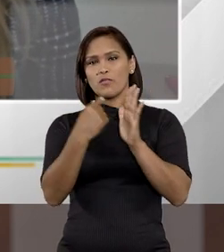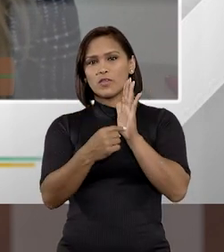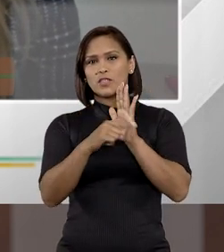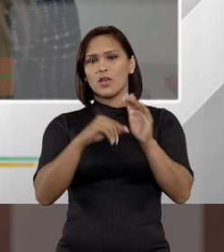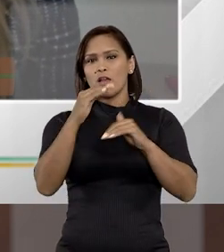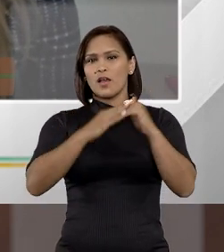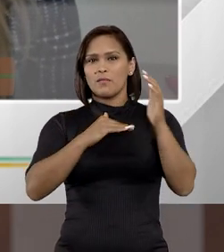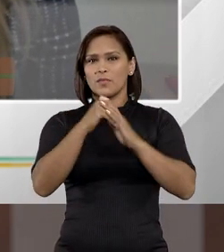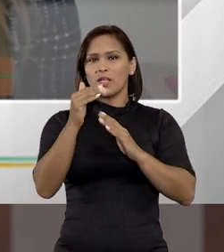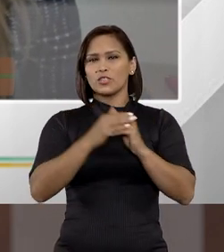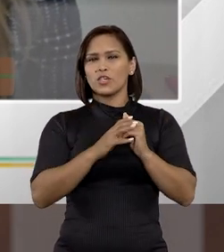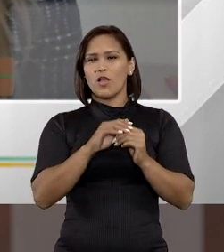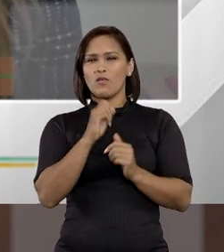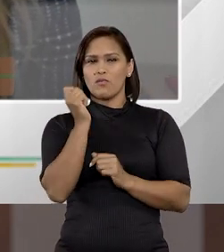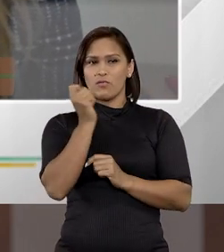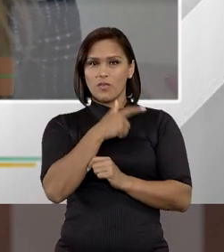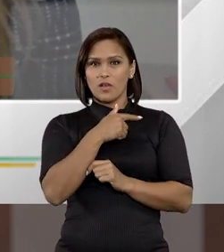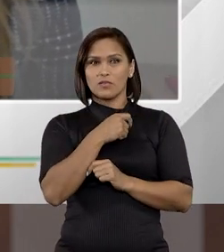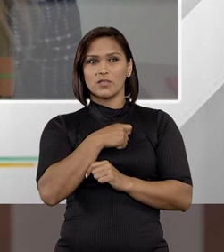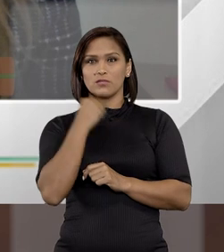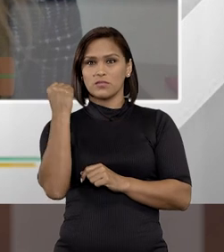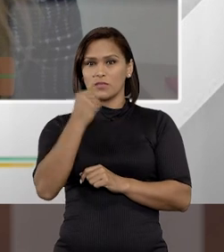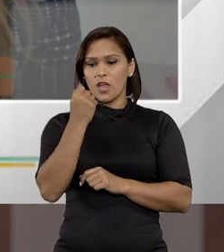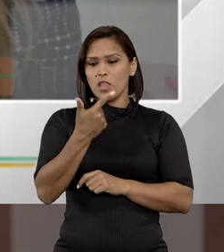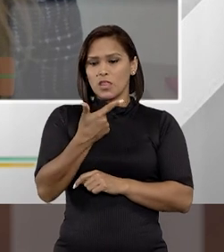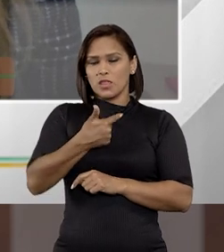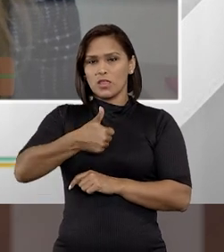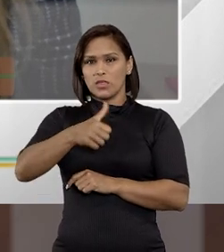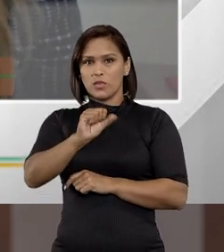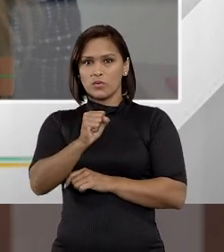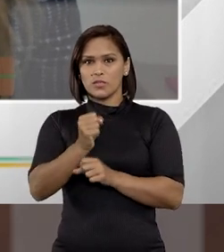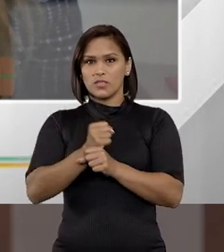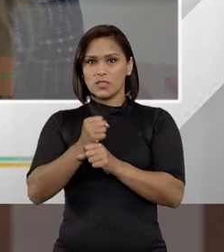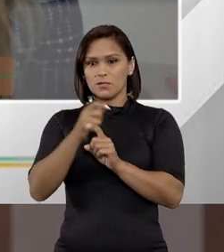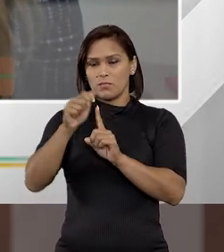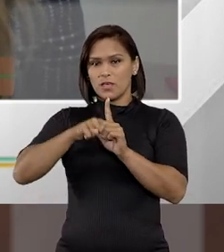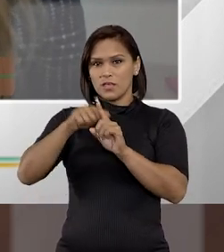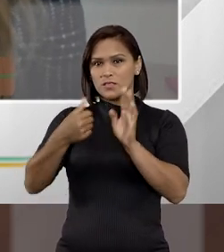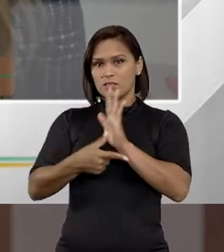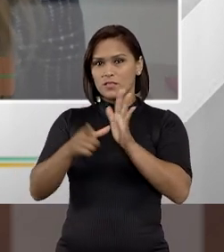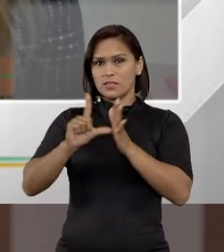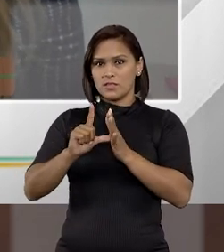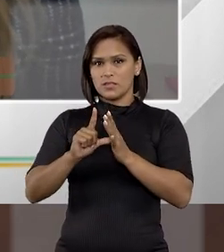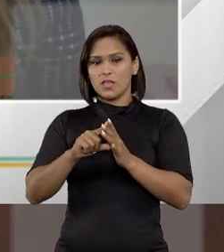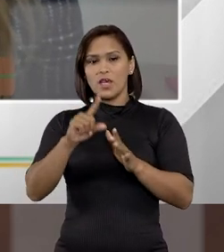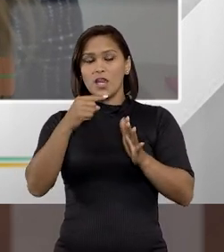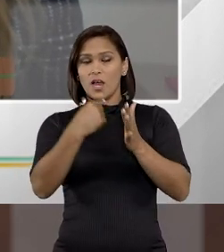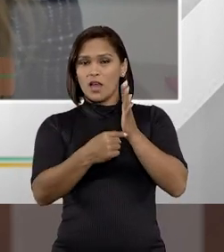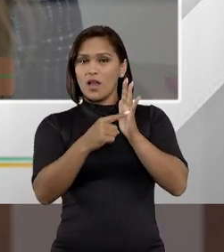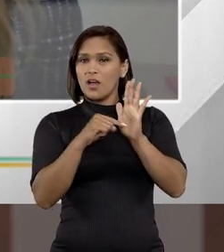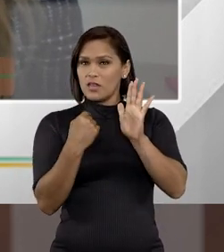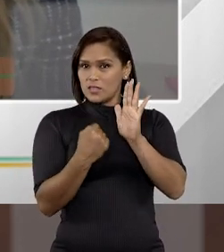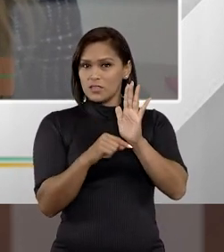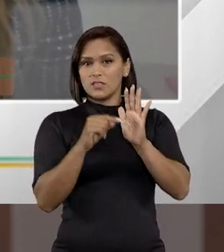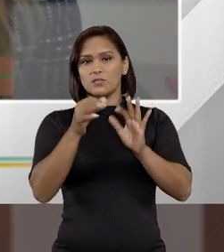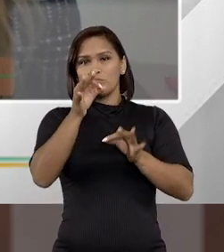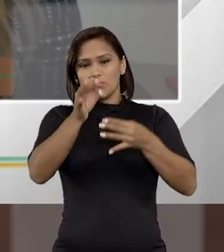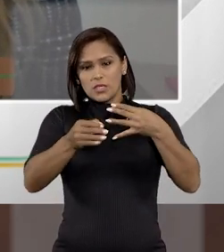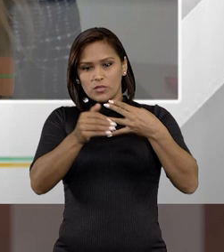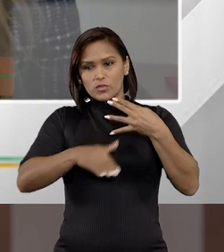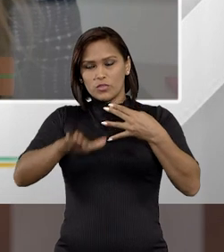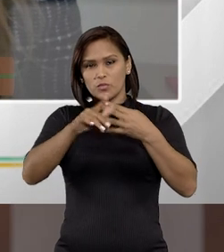vedação a prática de falta grave nos últimos 12 meses antes da concessão. Isso daí era vedado pela